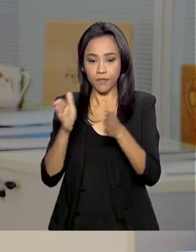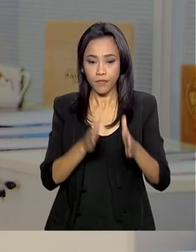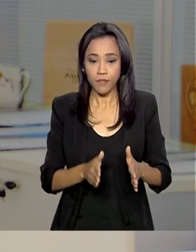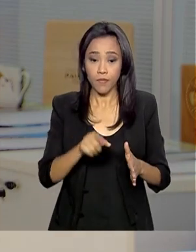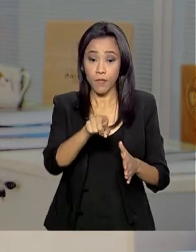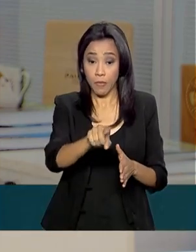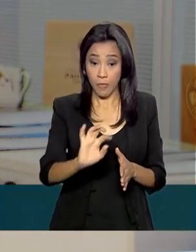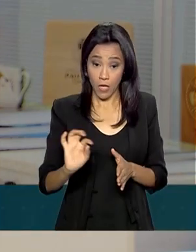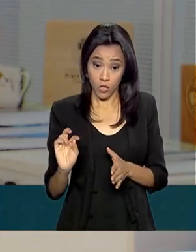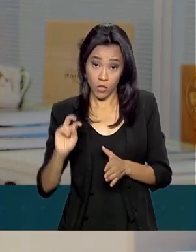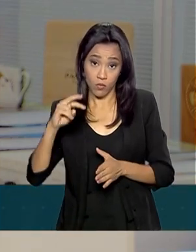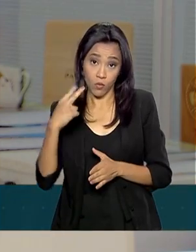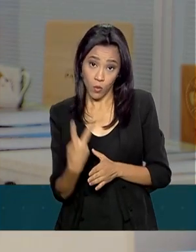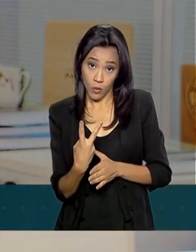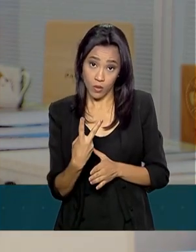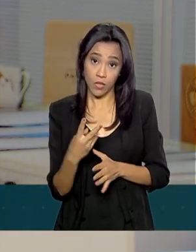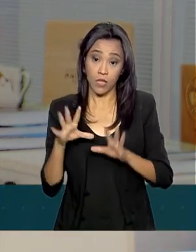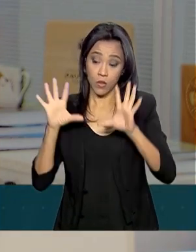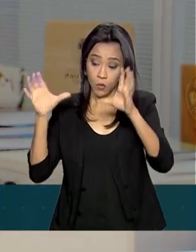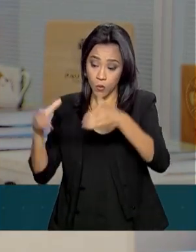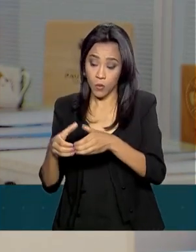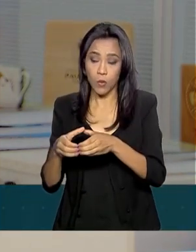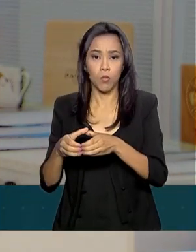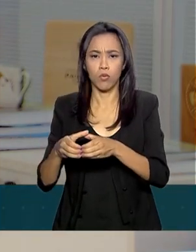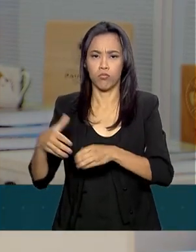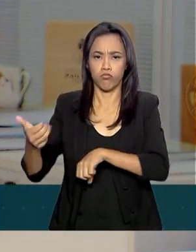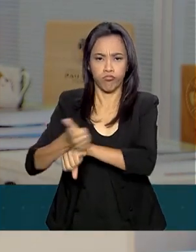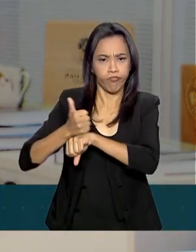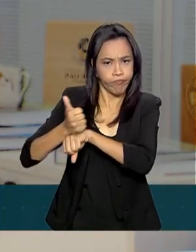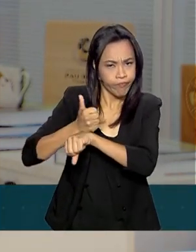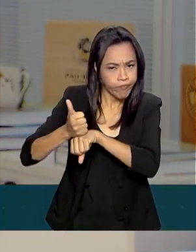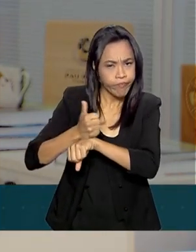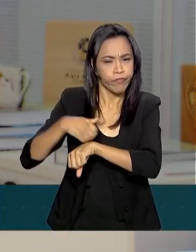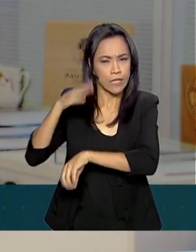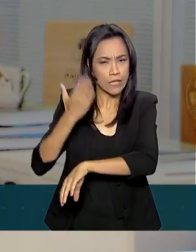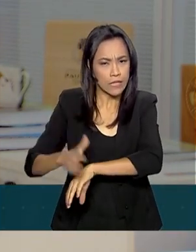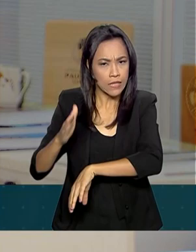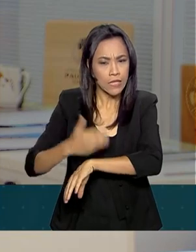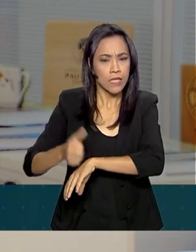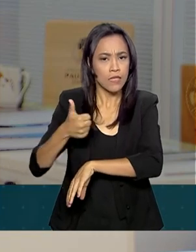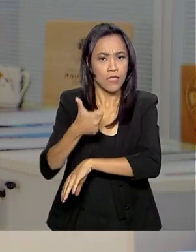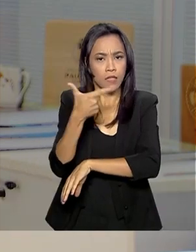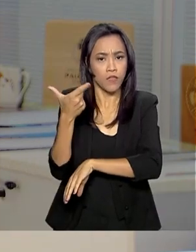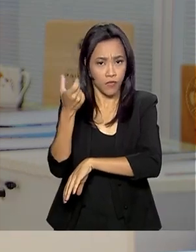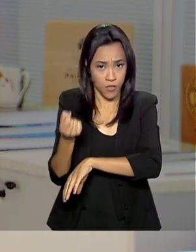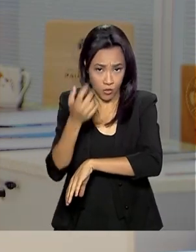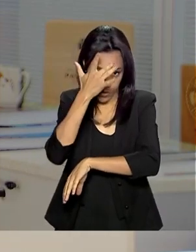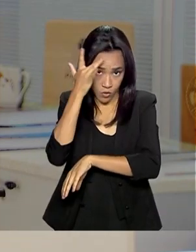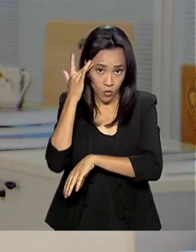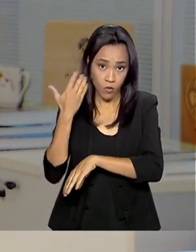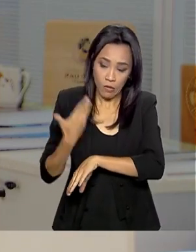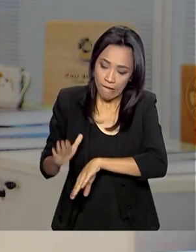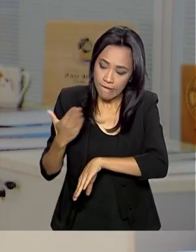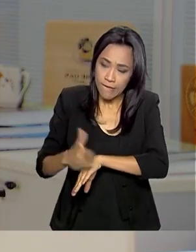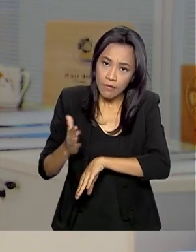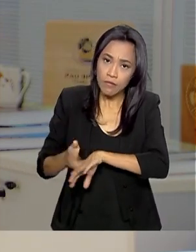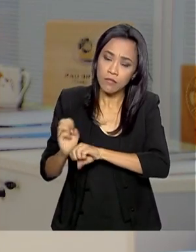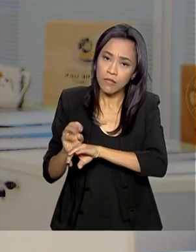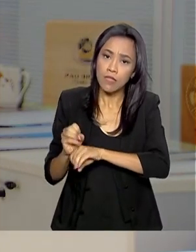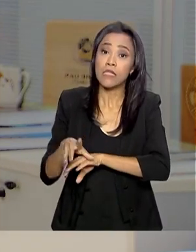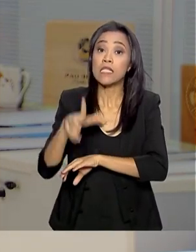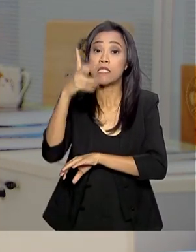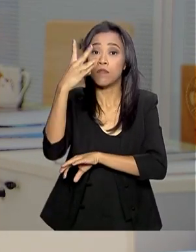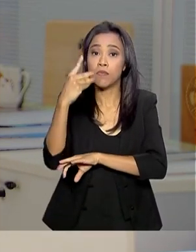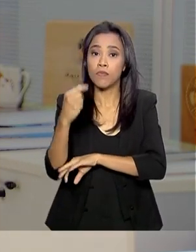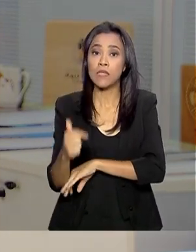curso. Um, do curso dos especialistas, que fizemos aí, capacitamos 120 especialistas, em torno de sete cursos desse